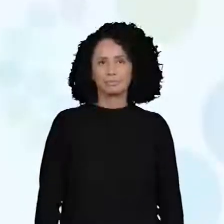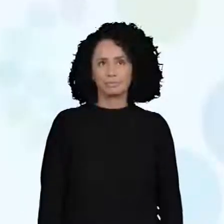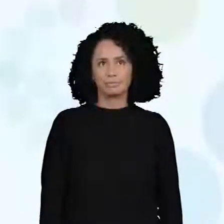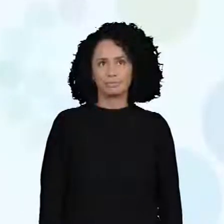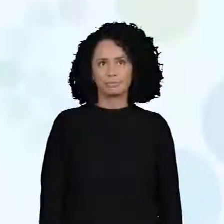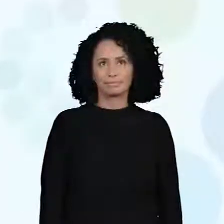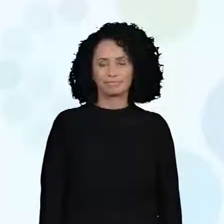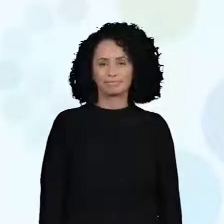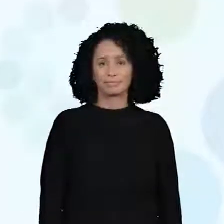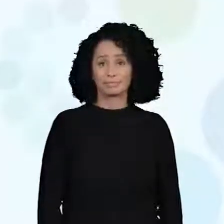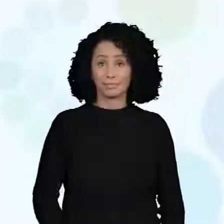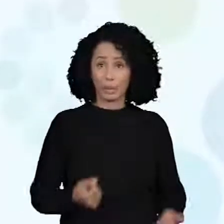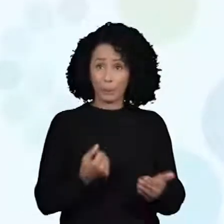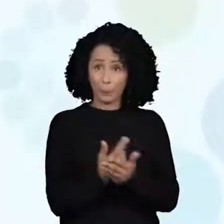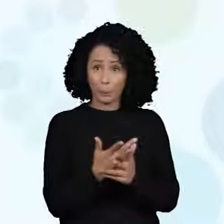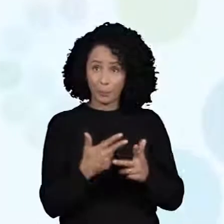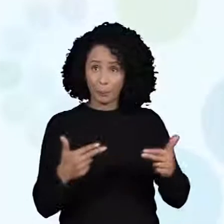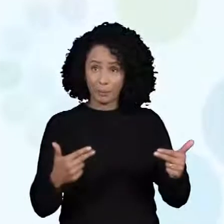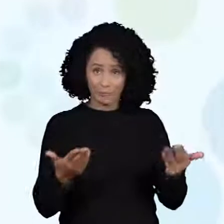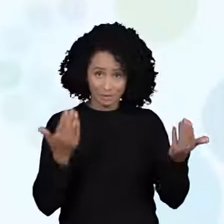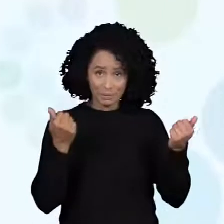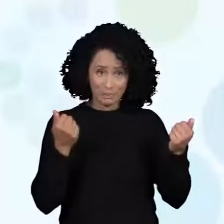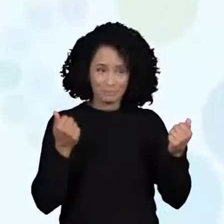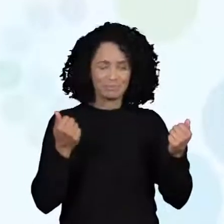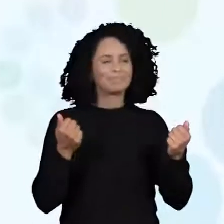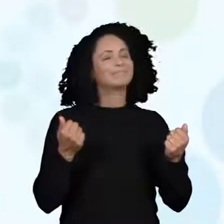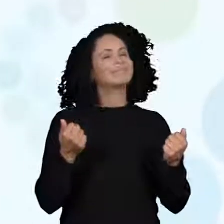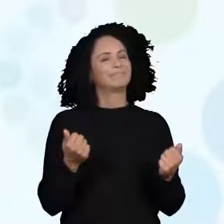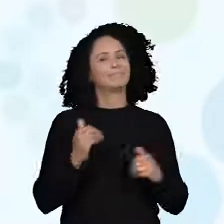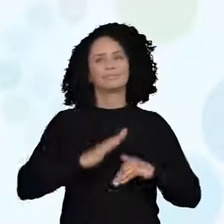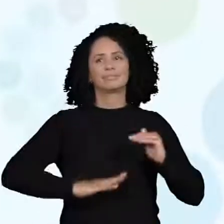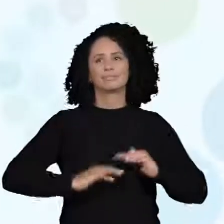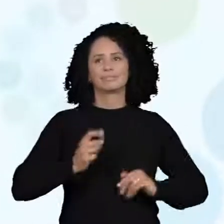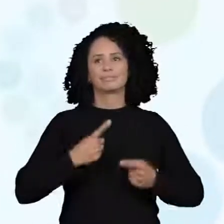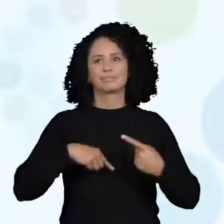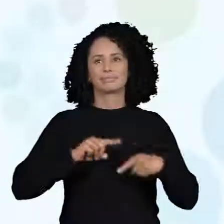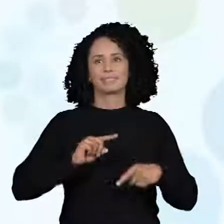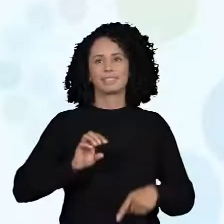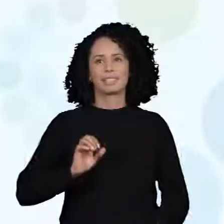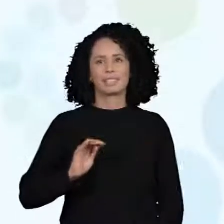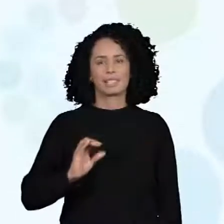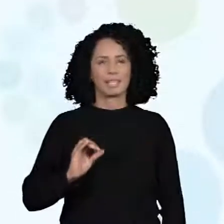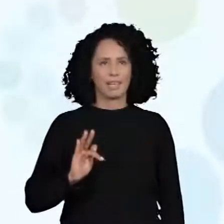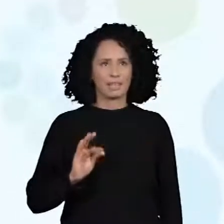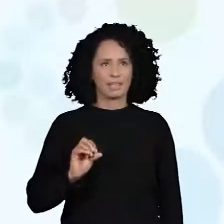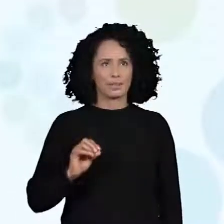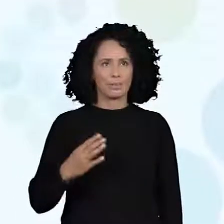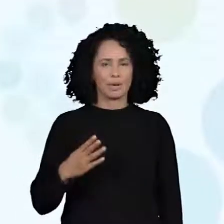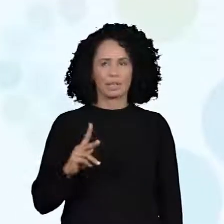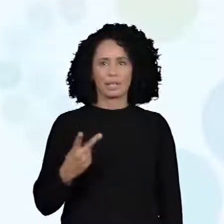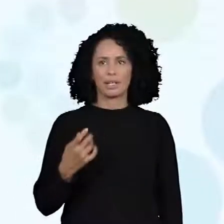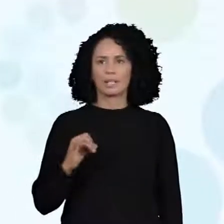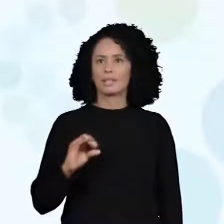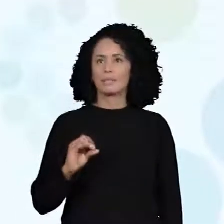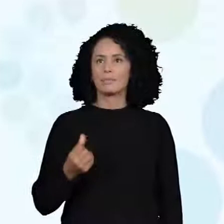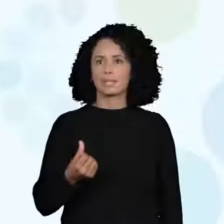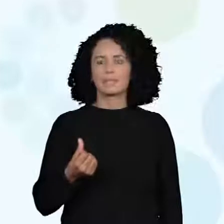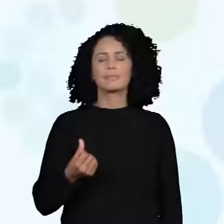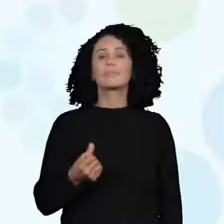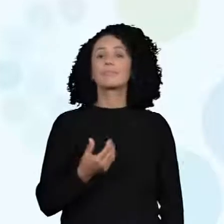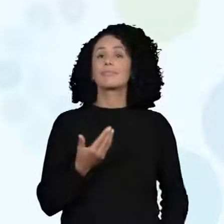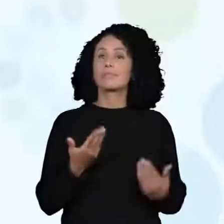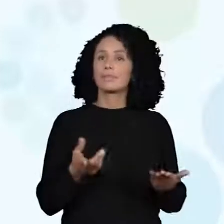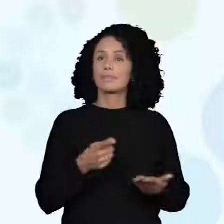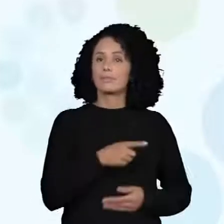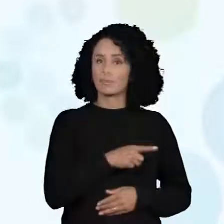Vamos às compras. Habilidade EF04HI06. Então, agora, professor,